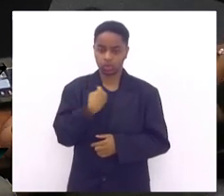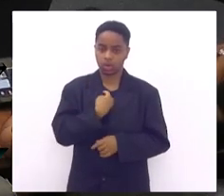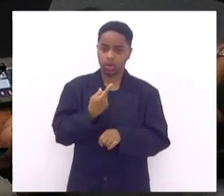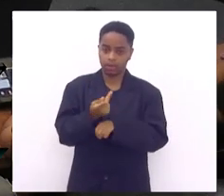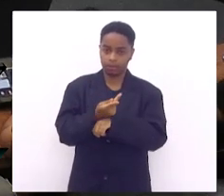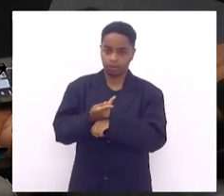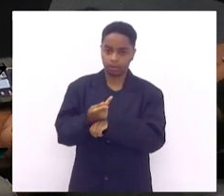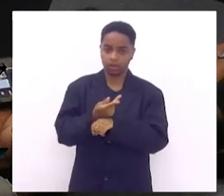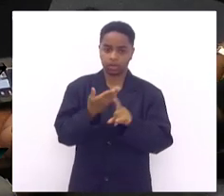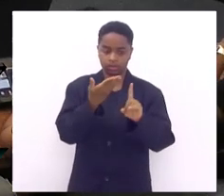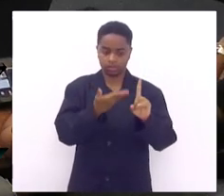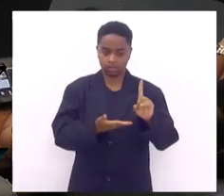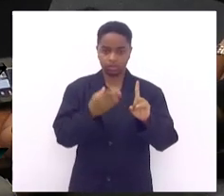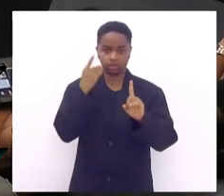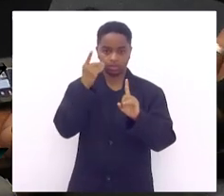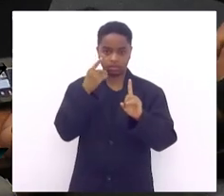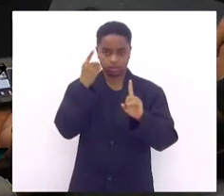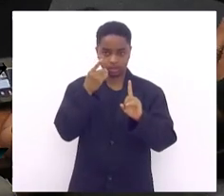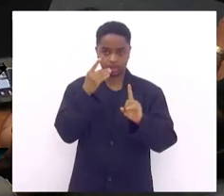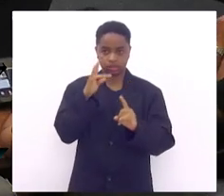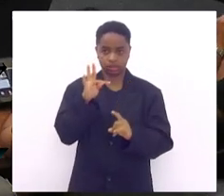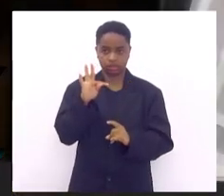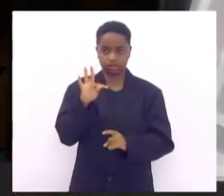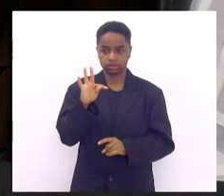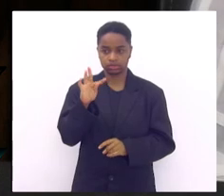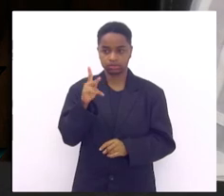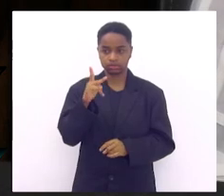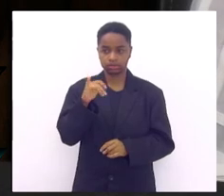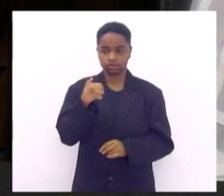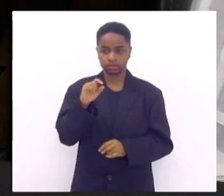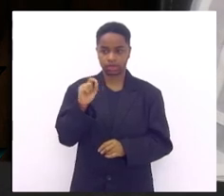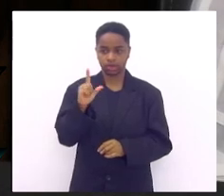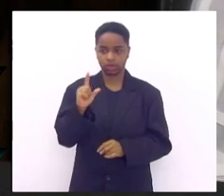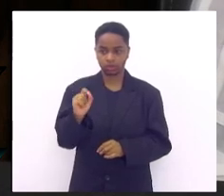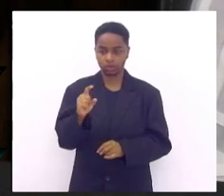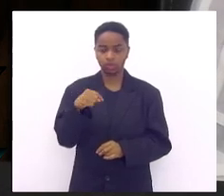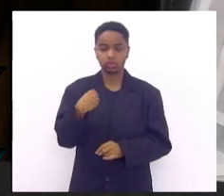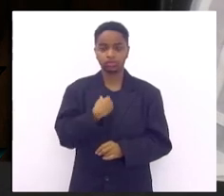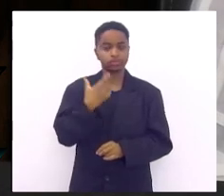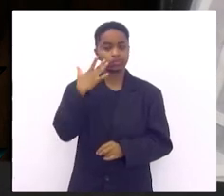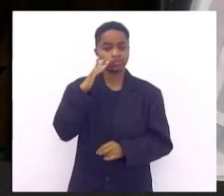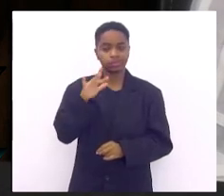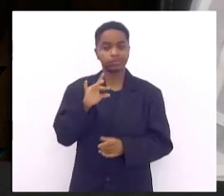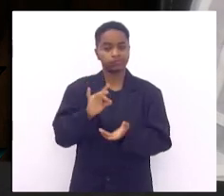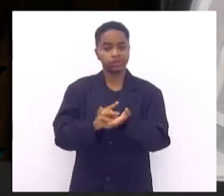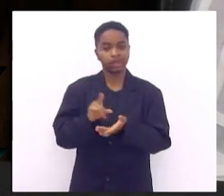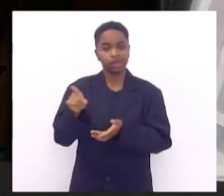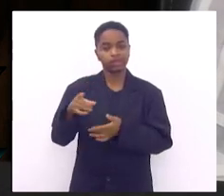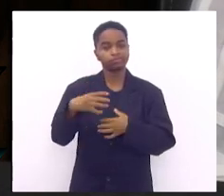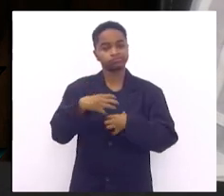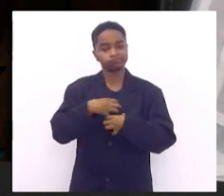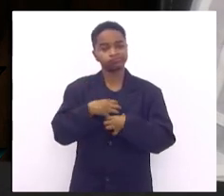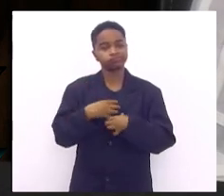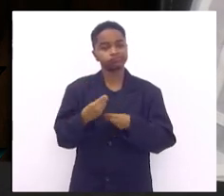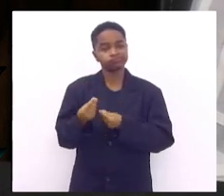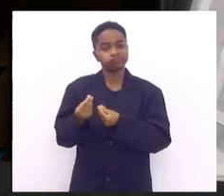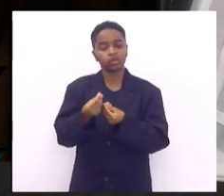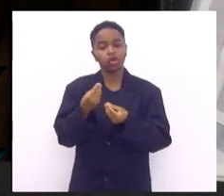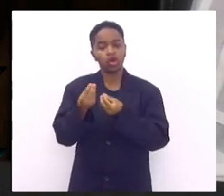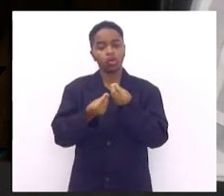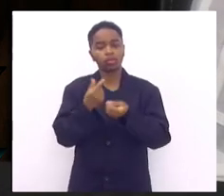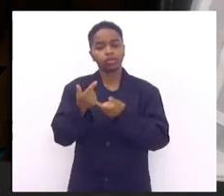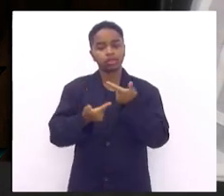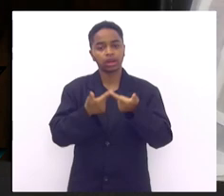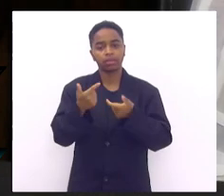Tiago Galhaço nós não imaginávamos o quanto ele ficaria sensível em relação ao trabalho do podólogo e ao